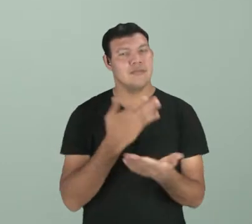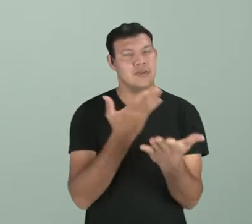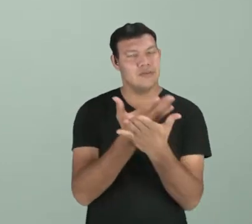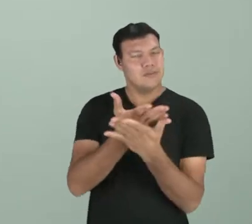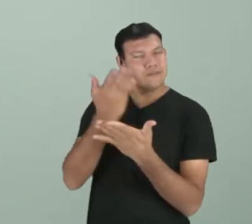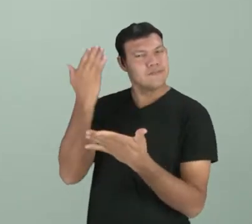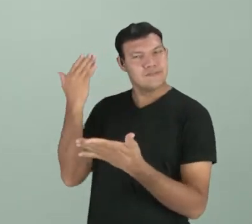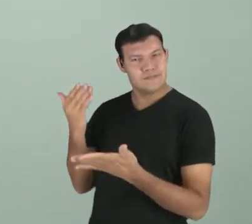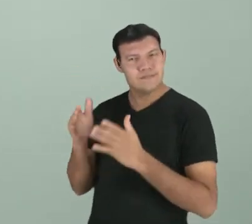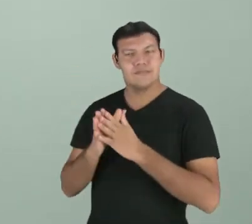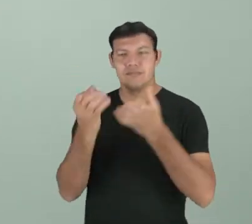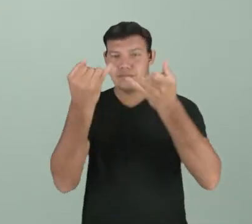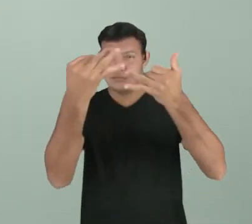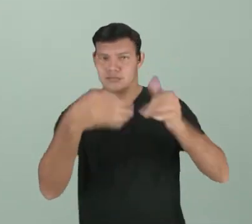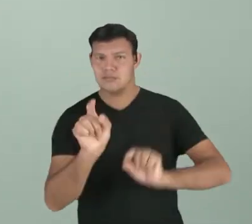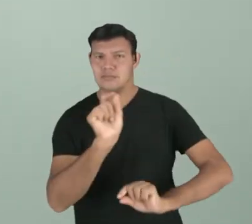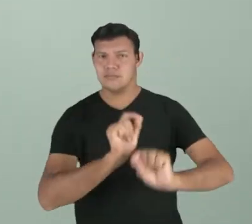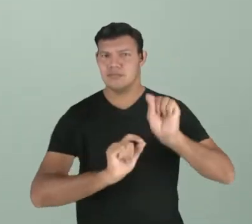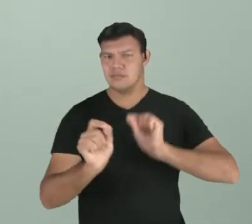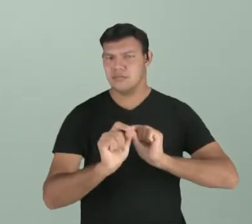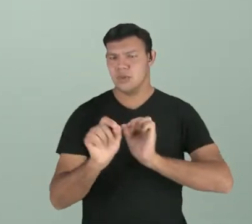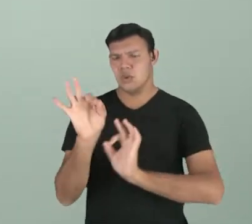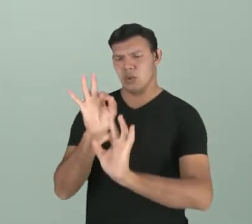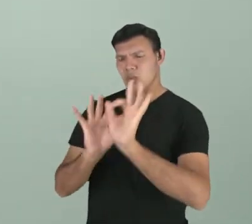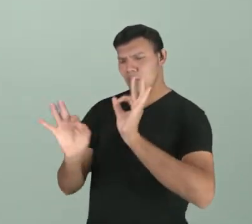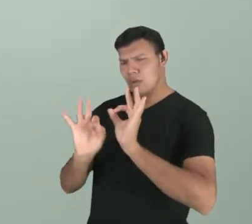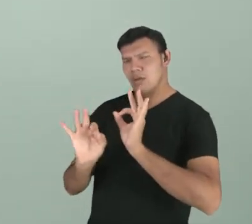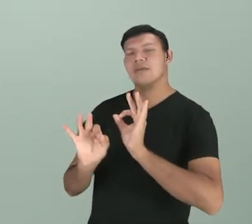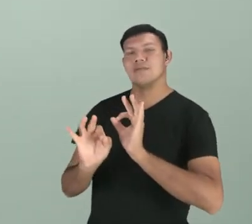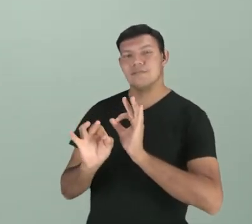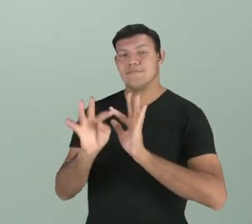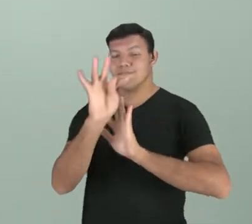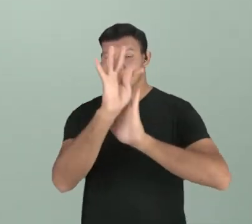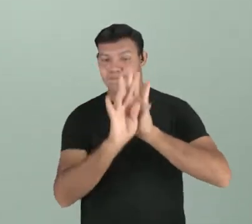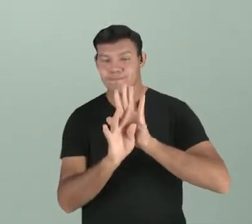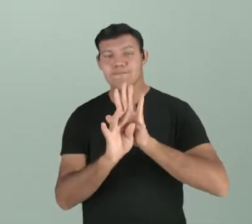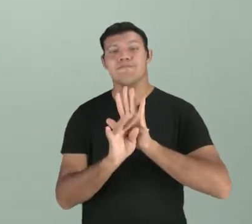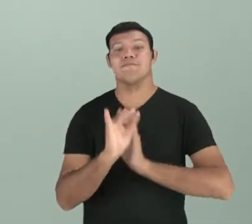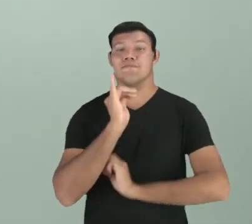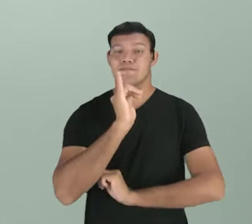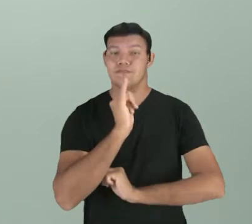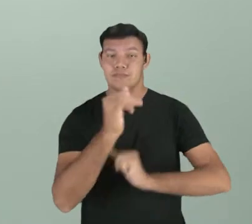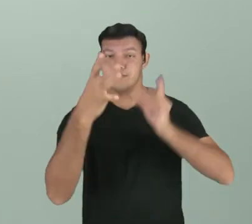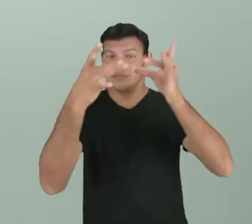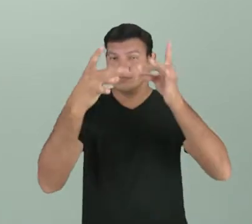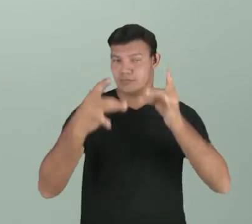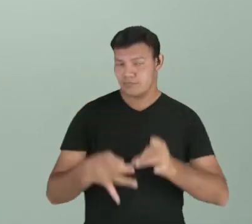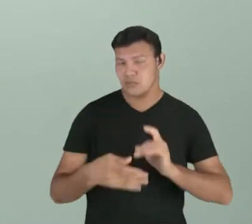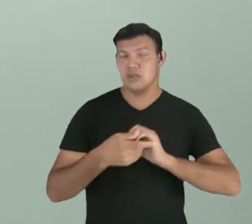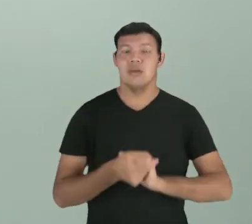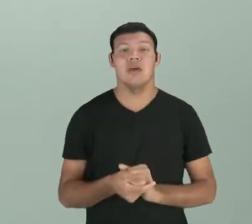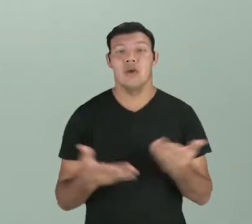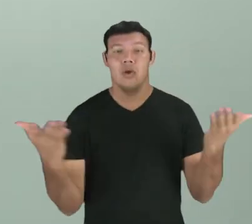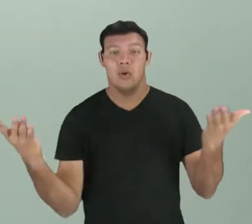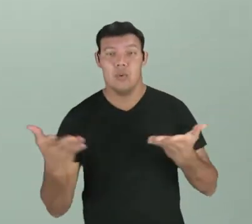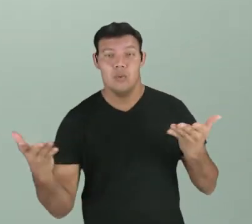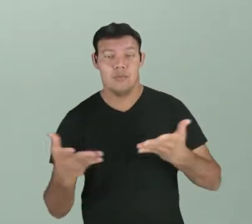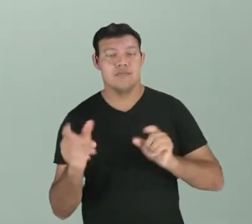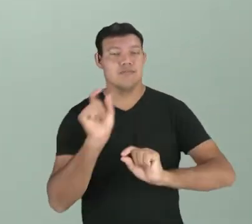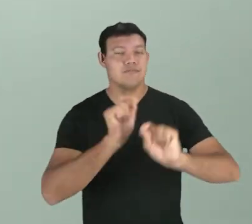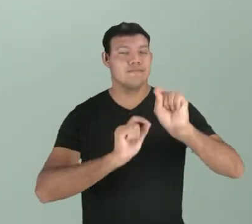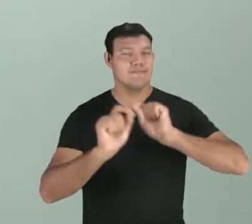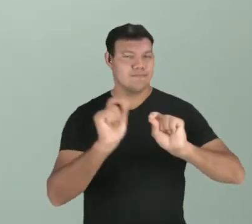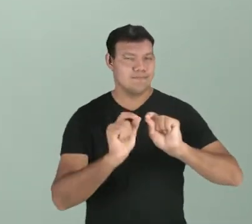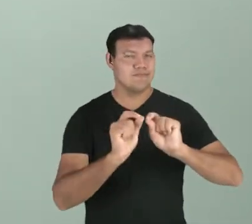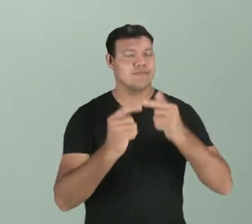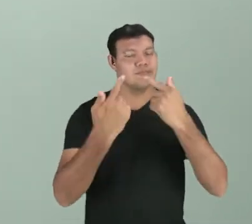anteriores falamos sobre a organização dos textos narrativos e descritivos. Hoje vamos trabalhar um